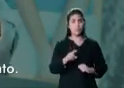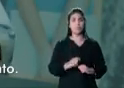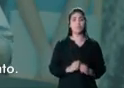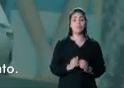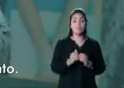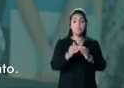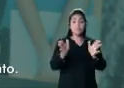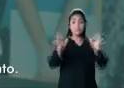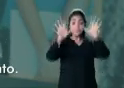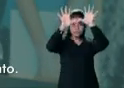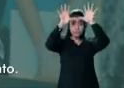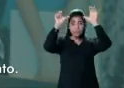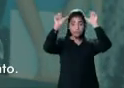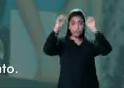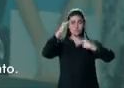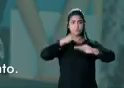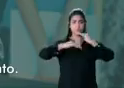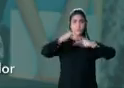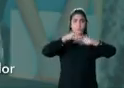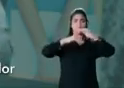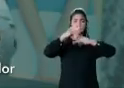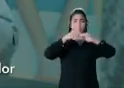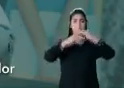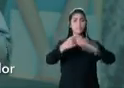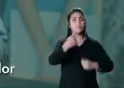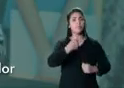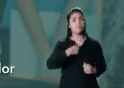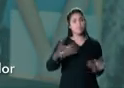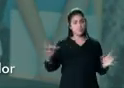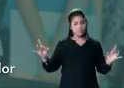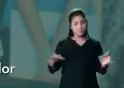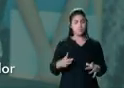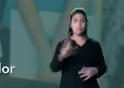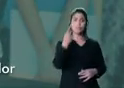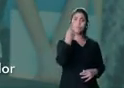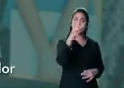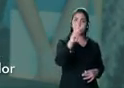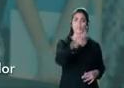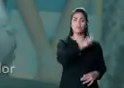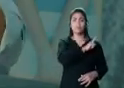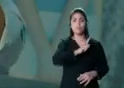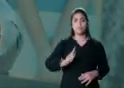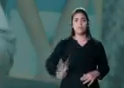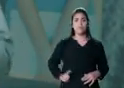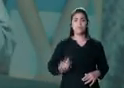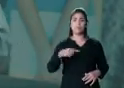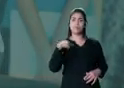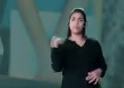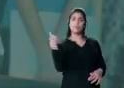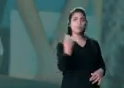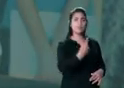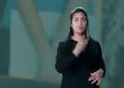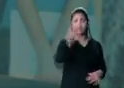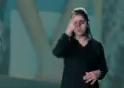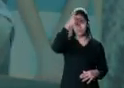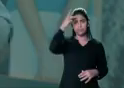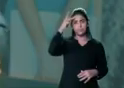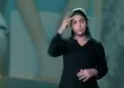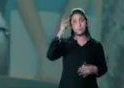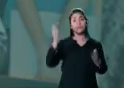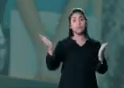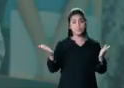Vamos abrir o Acre para o desenvolvimento. Eu estou preparado para ser o governador de todas as pessoas.